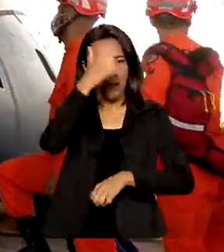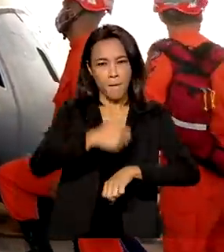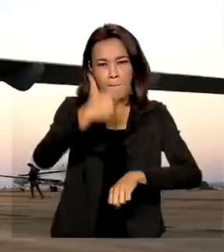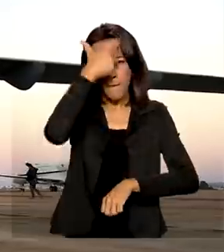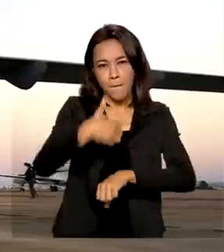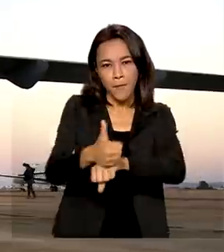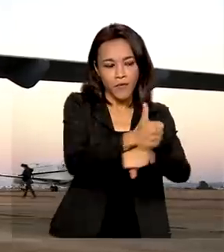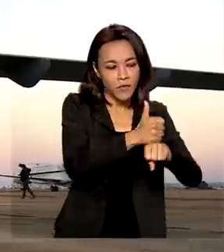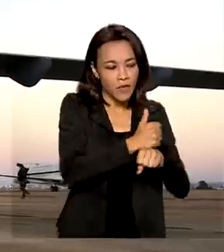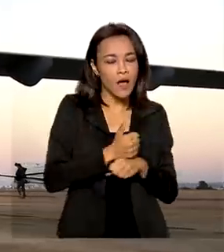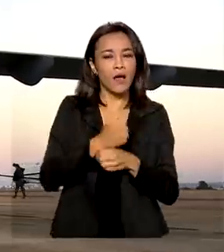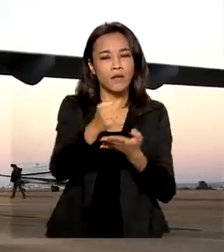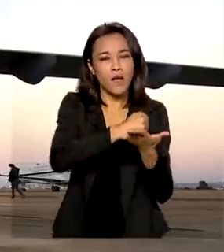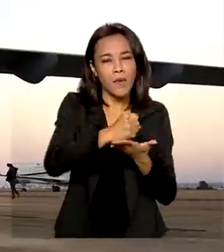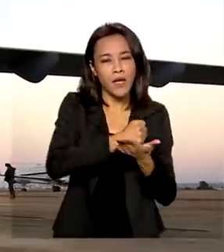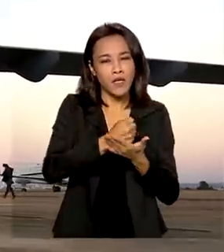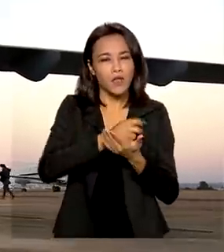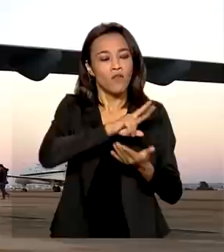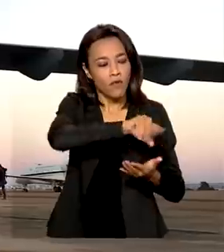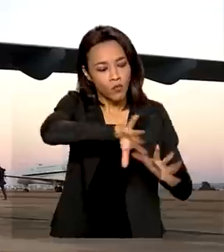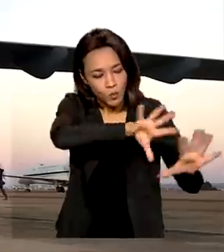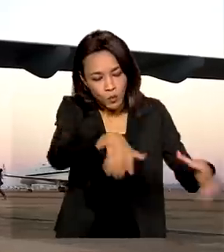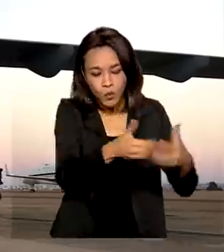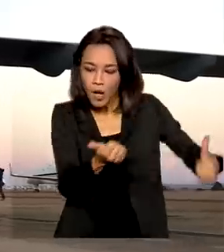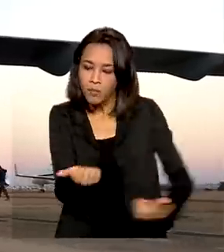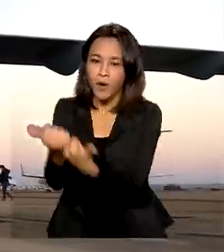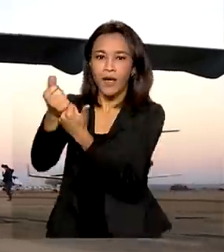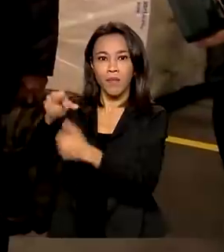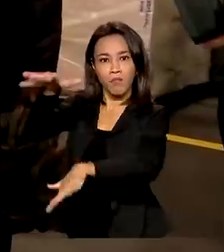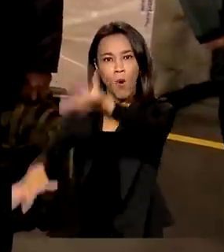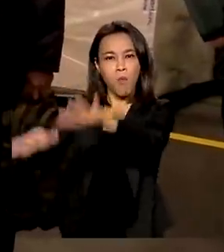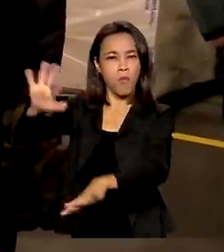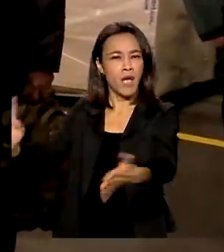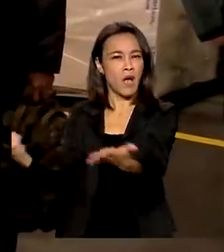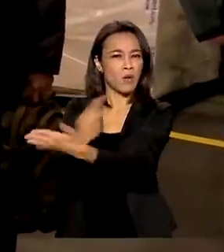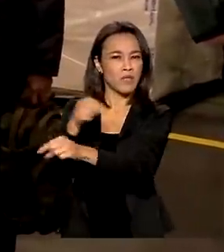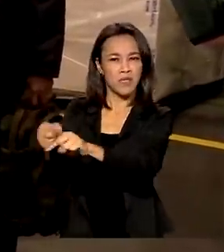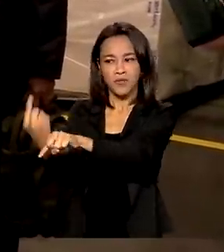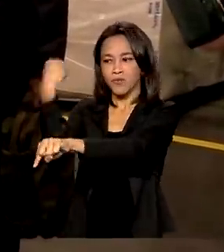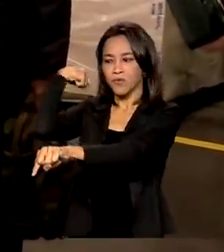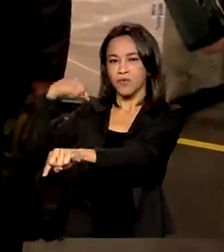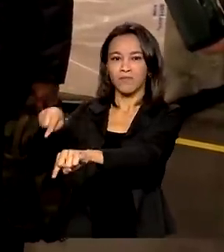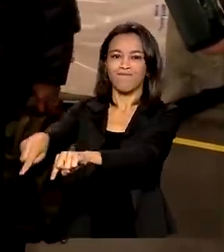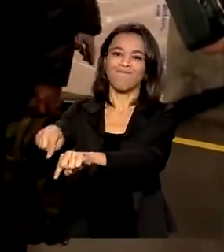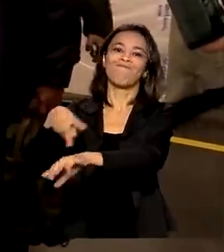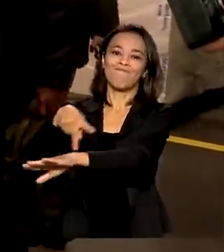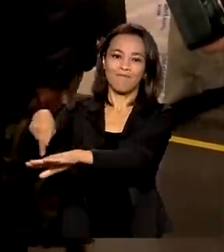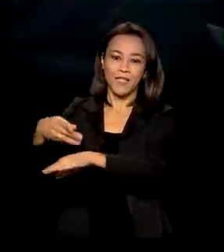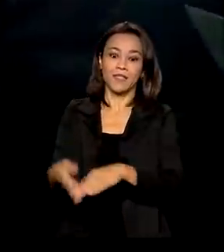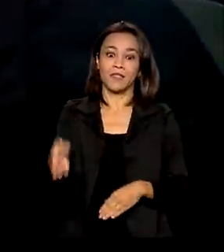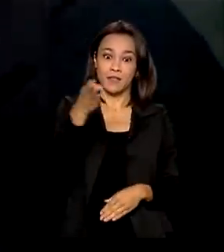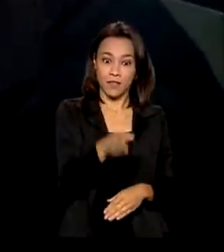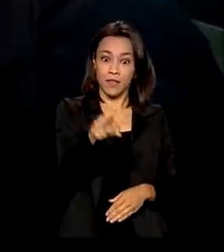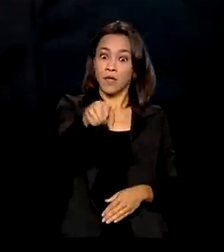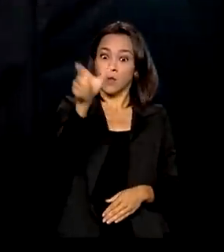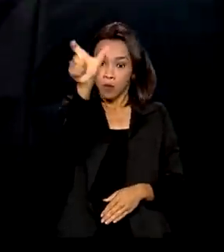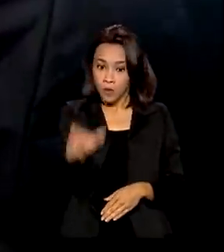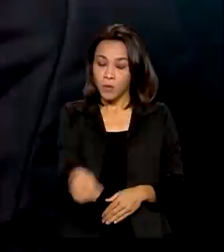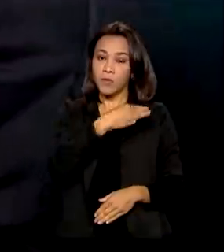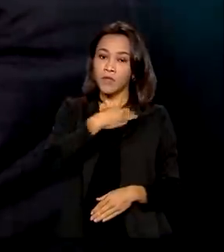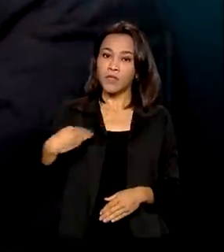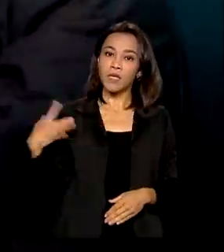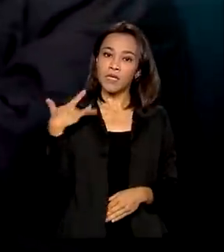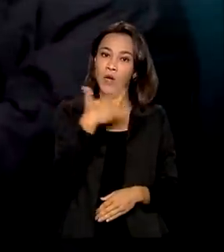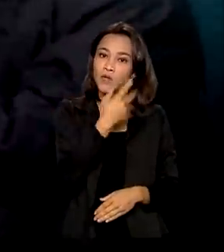vão ajudar no socorro ao país devastado por um terremoto. Ministro da Saúde visita o Centro de Distribuição em São Paulo,